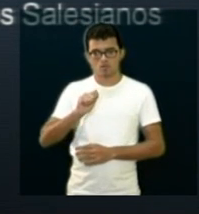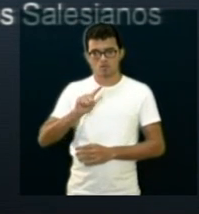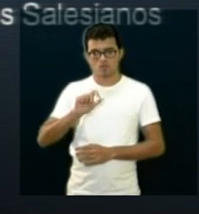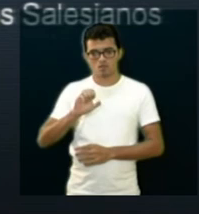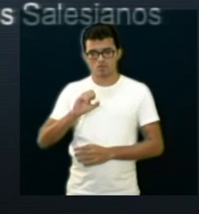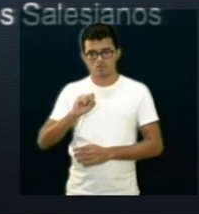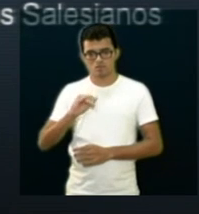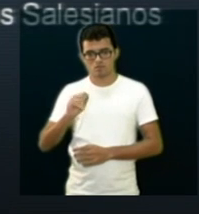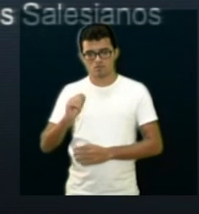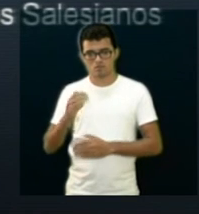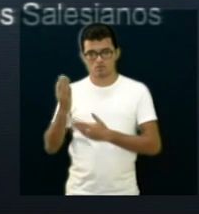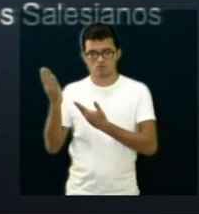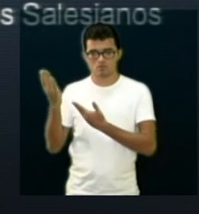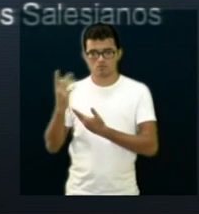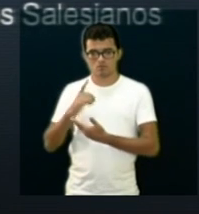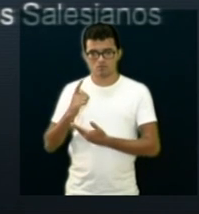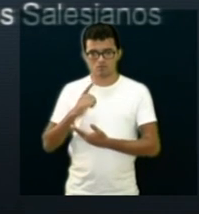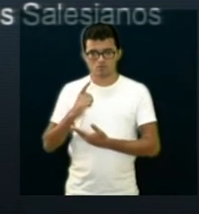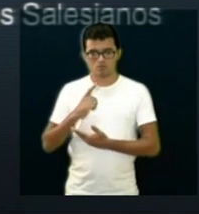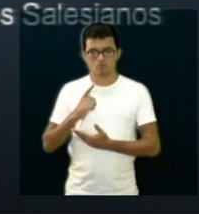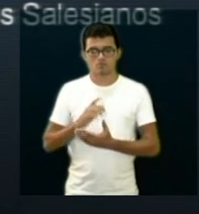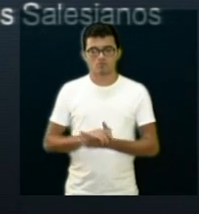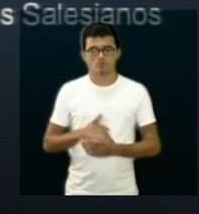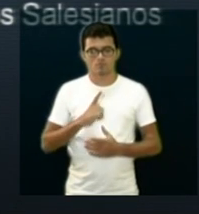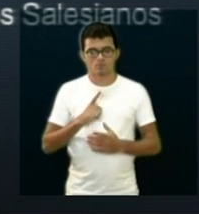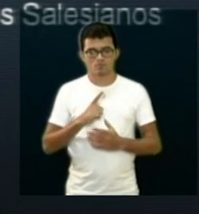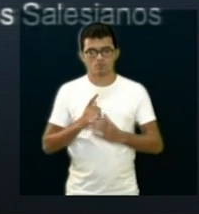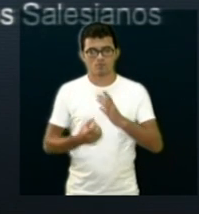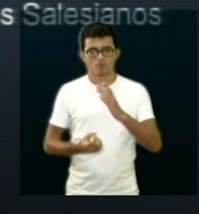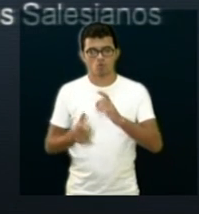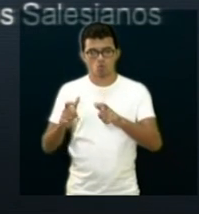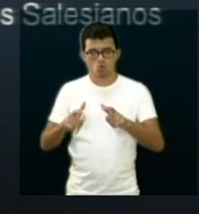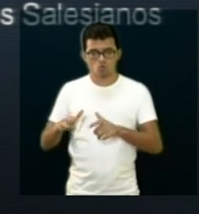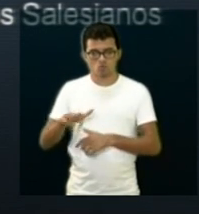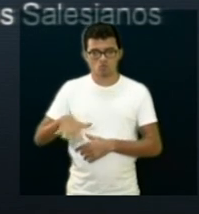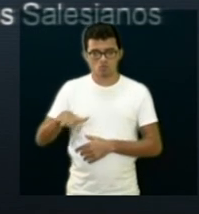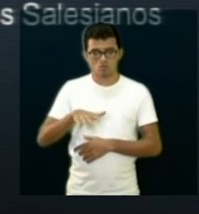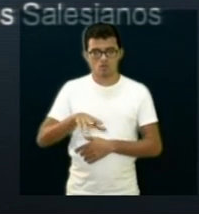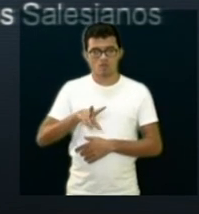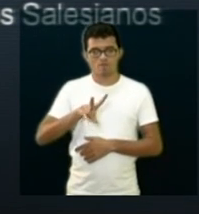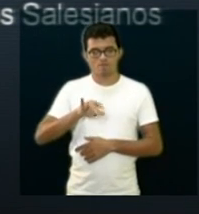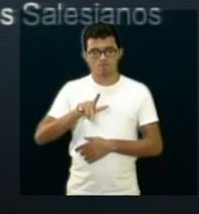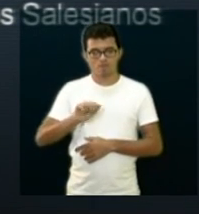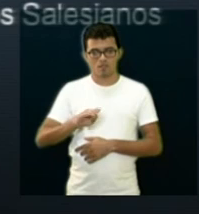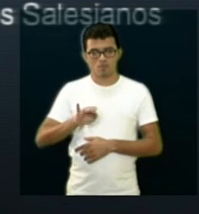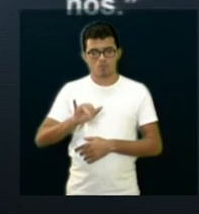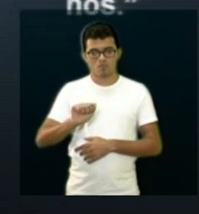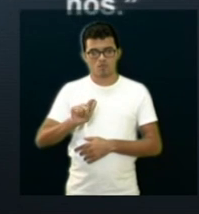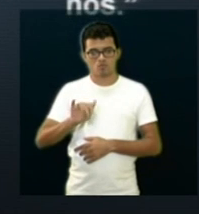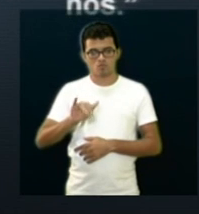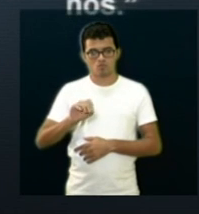da Capela São João Bosco, localizada na Vila Biagione, o paro que é o padre Wallace.